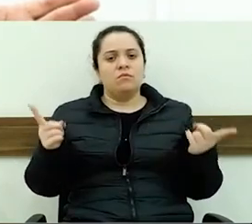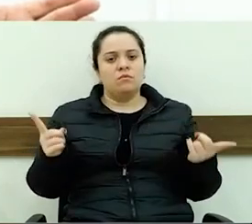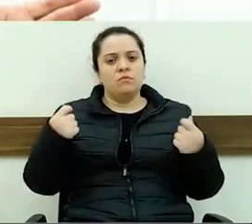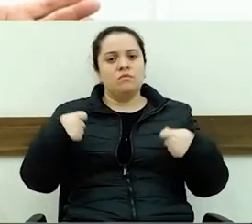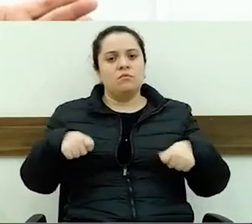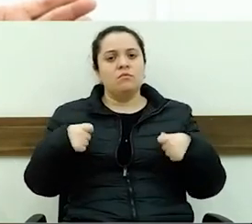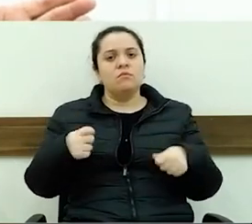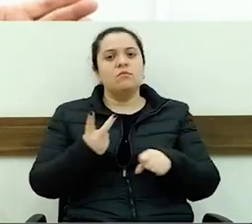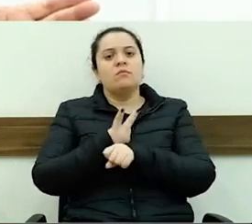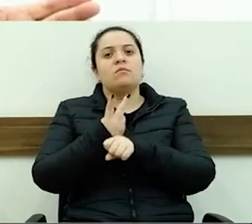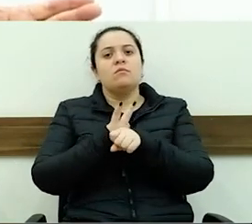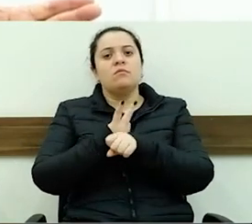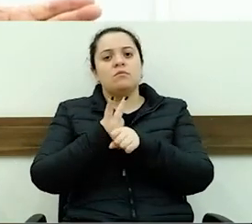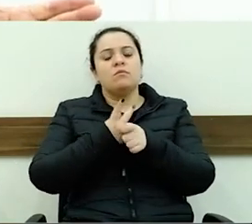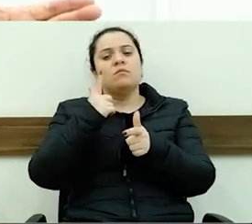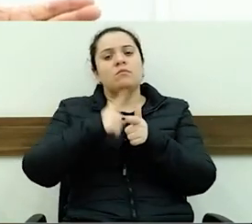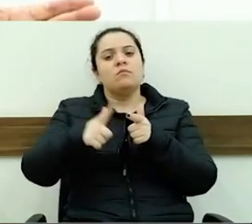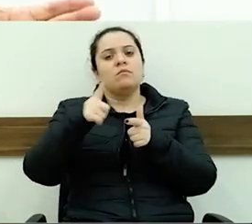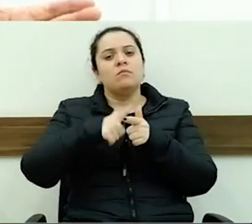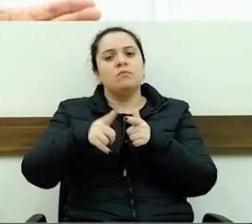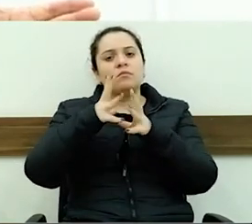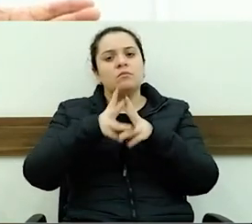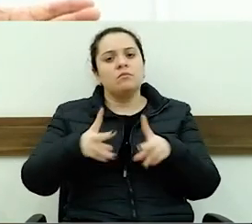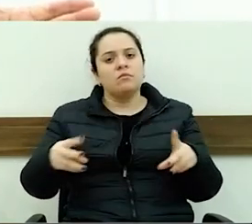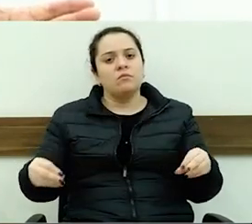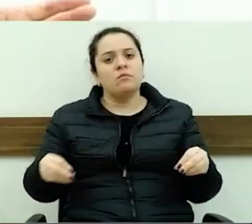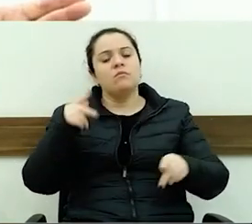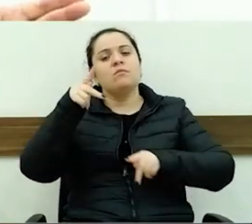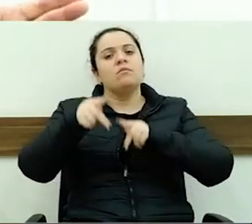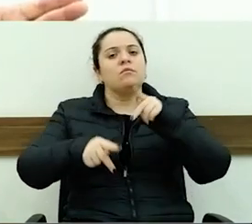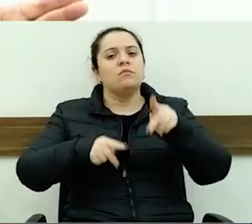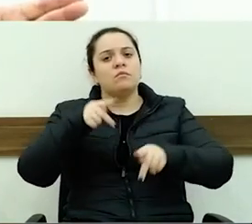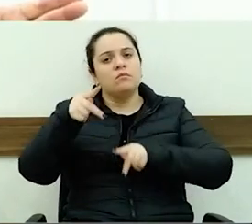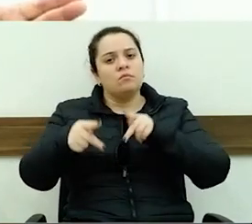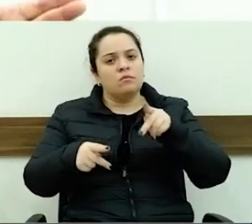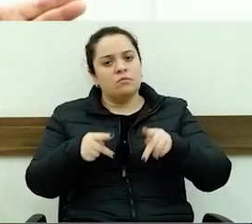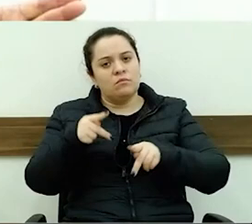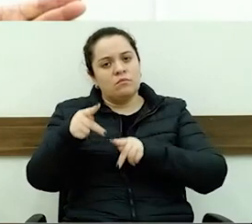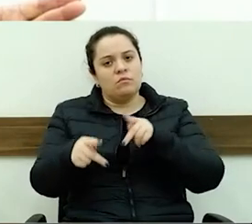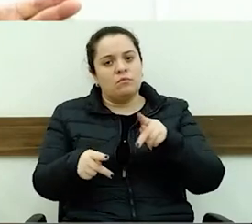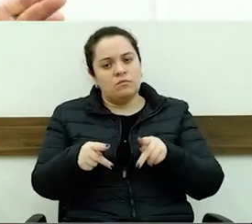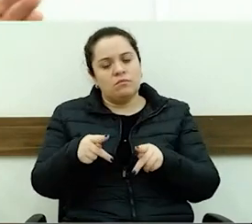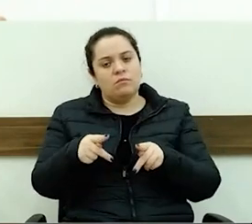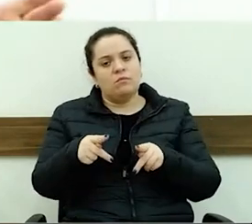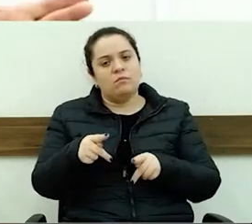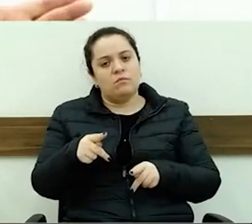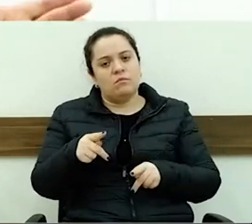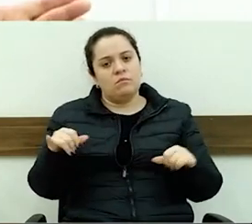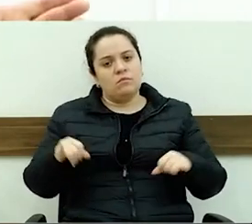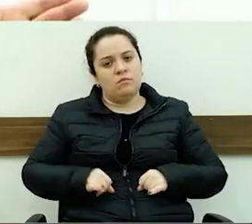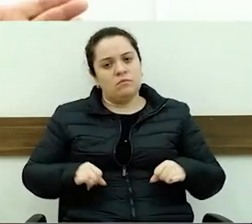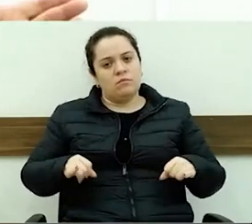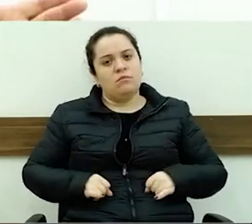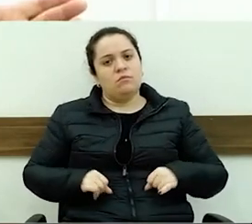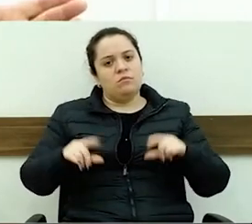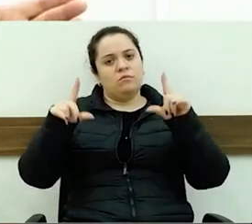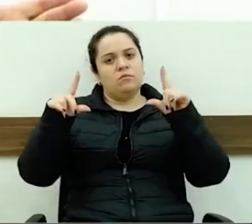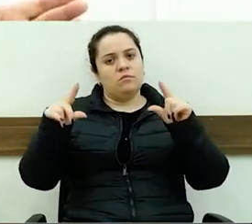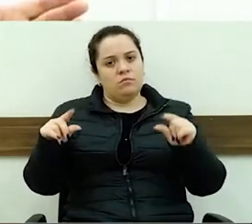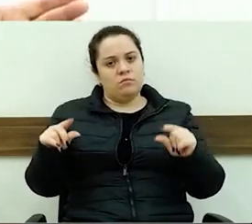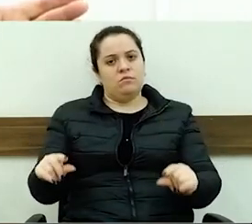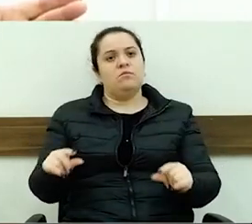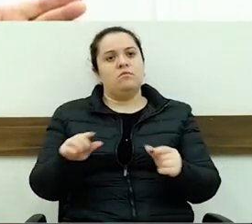uma maneira de resolver, que a população venha a sofrer menos, dessa forma.